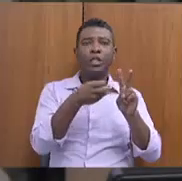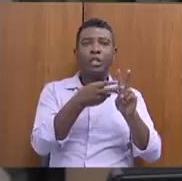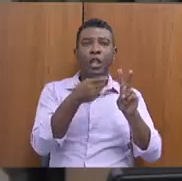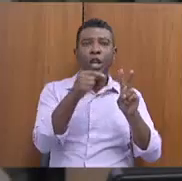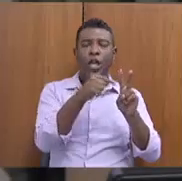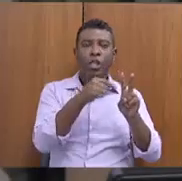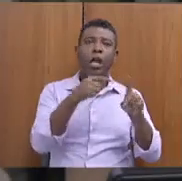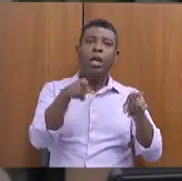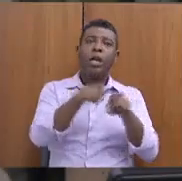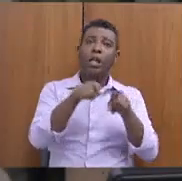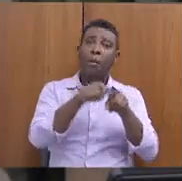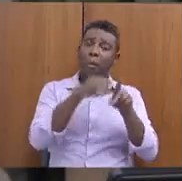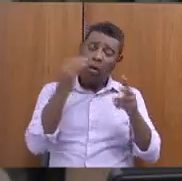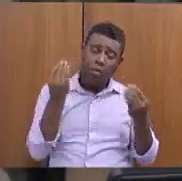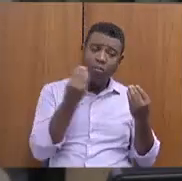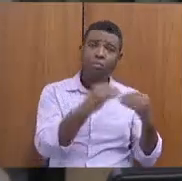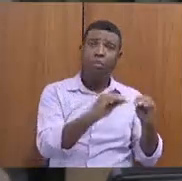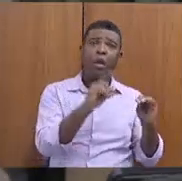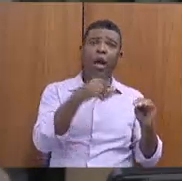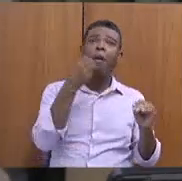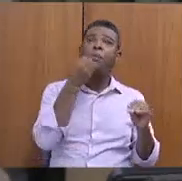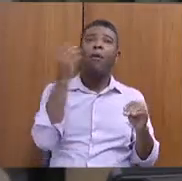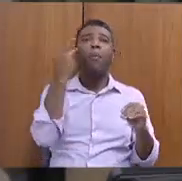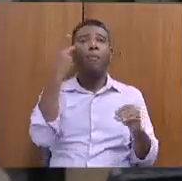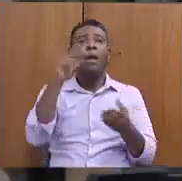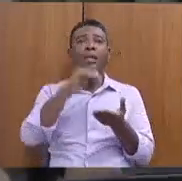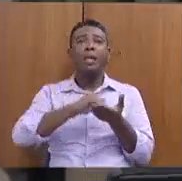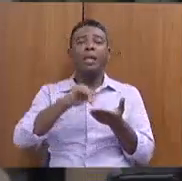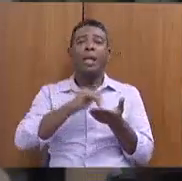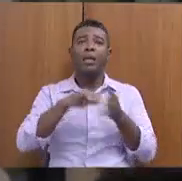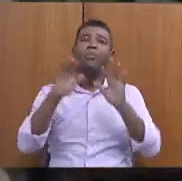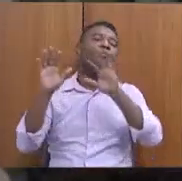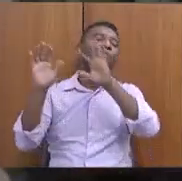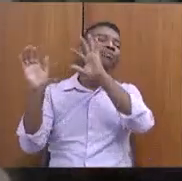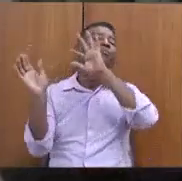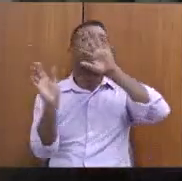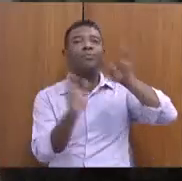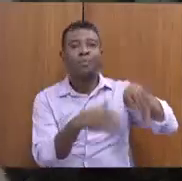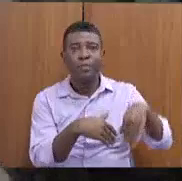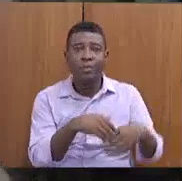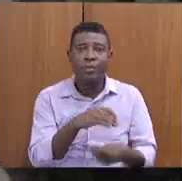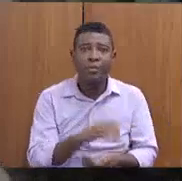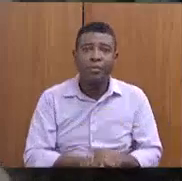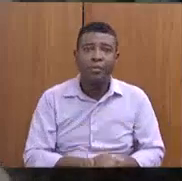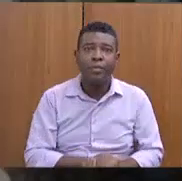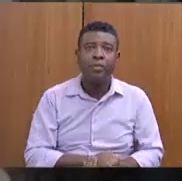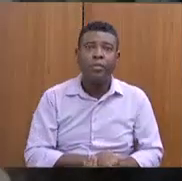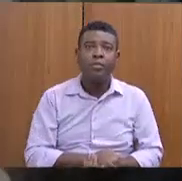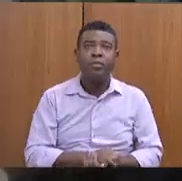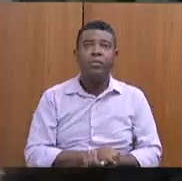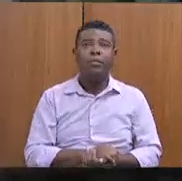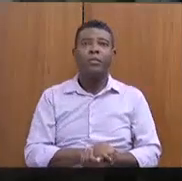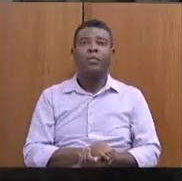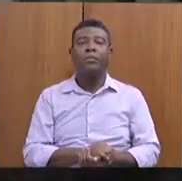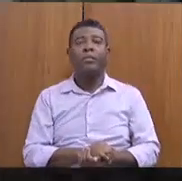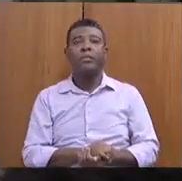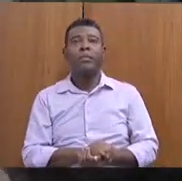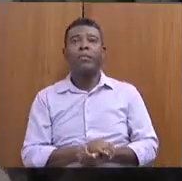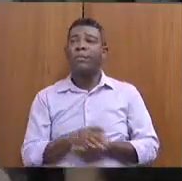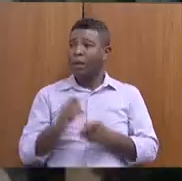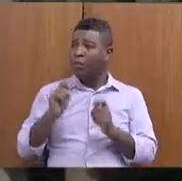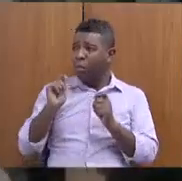fazer isso. Então, tá. Vamos lá, minhas perguntas também para não passar Posso responder algumas outras coisinhas? Só? Ou agora? Para você, do